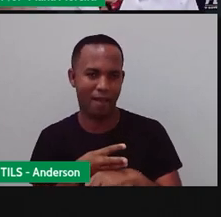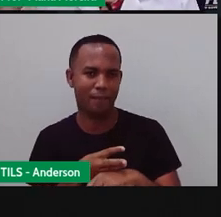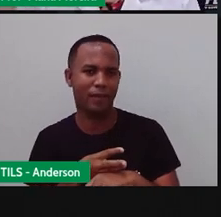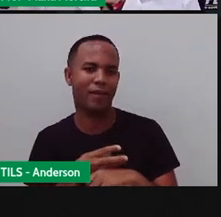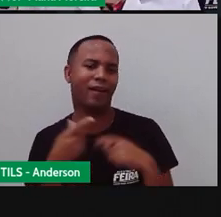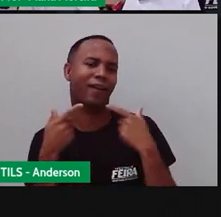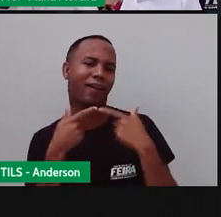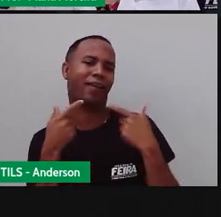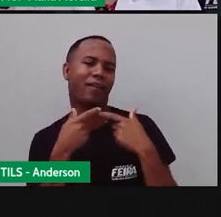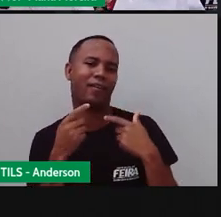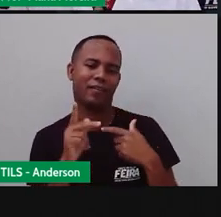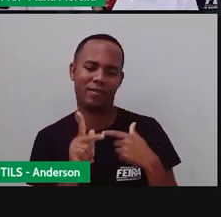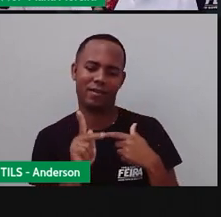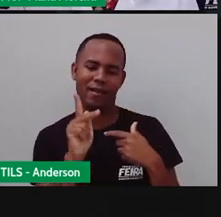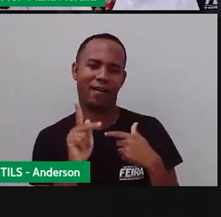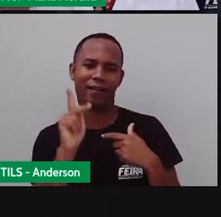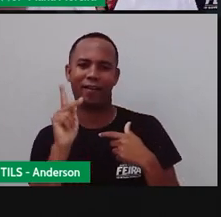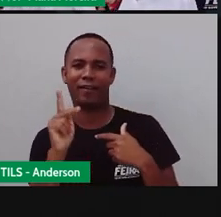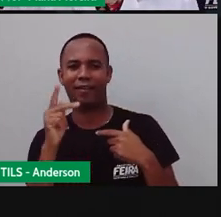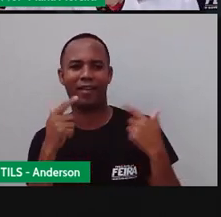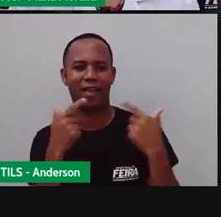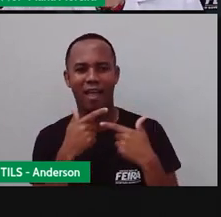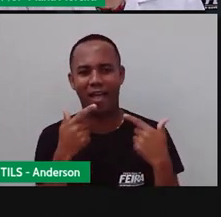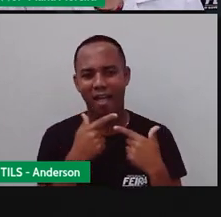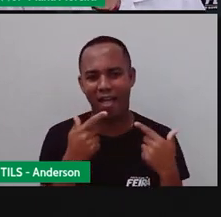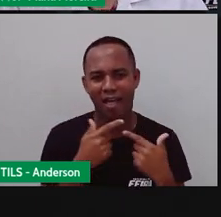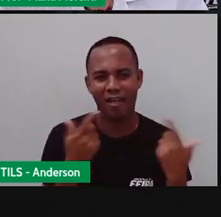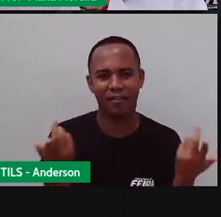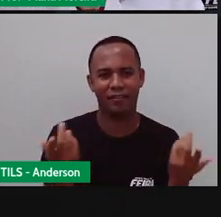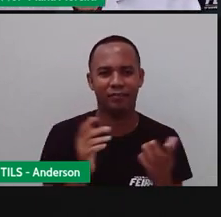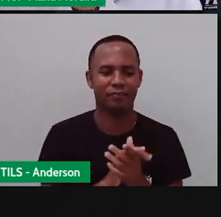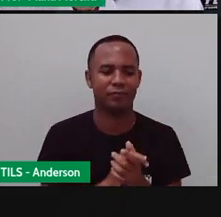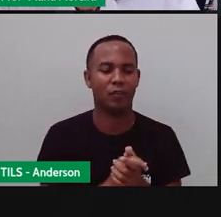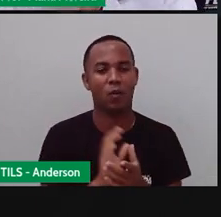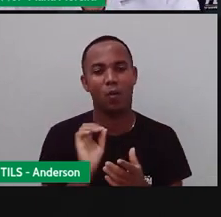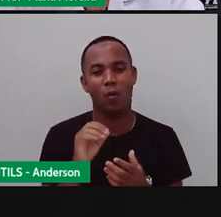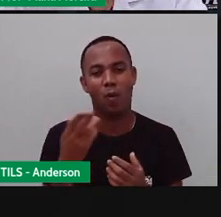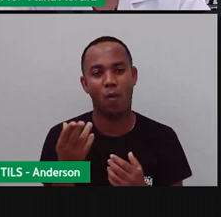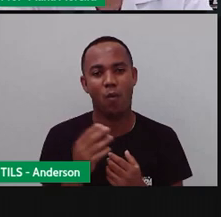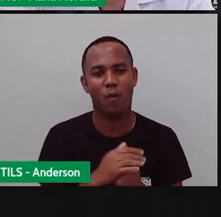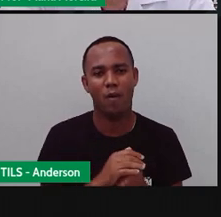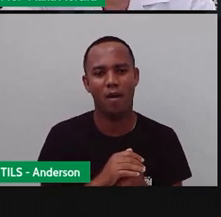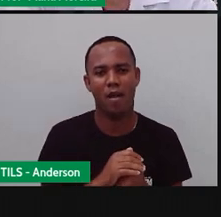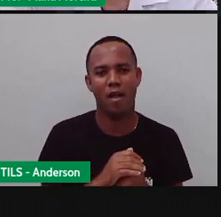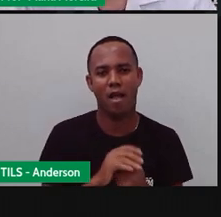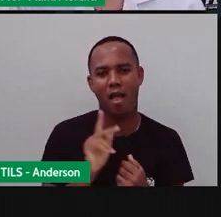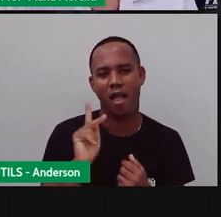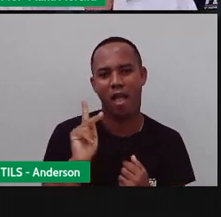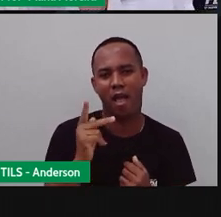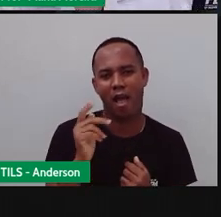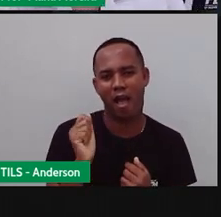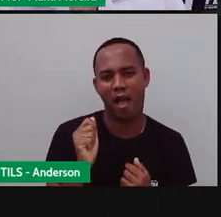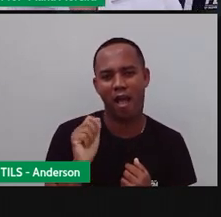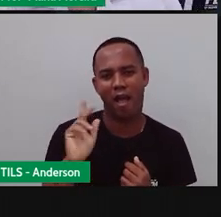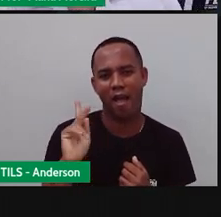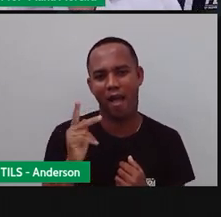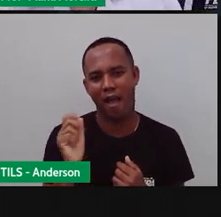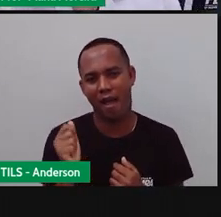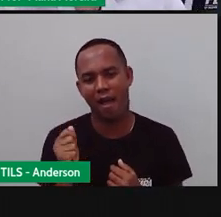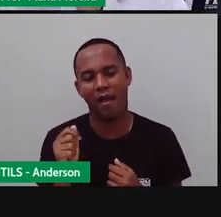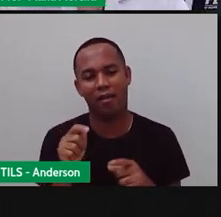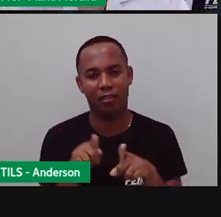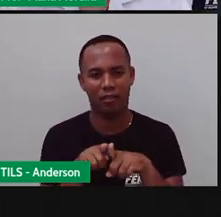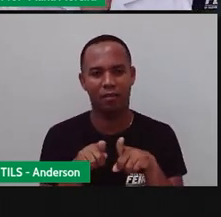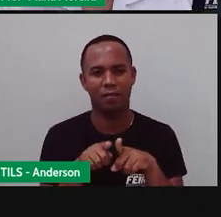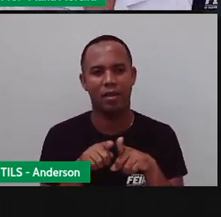a tava rindo. He, he, he, he. Ou o nosso ha, ha, ha, ha, ha, mas eu tô rindo à toa. Do Fala Manso. Ah,